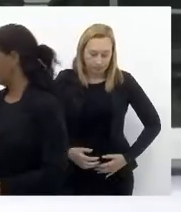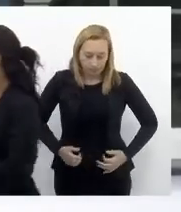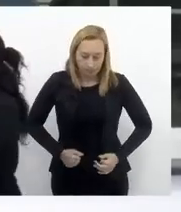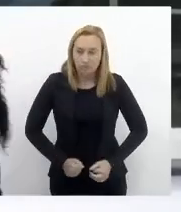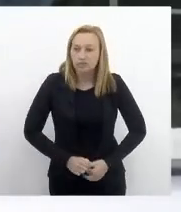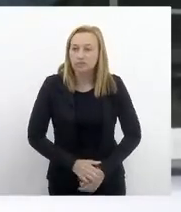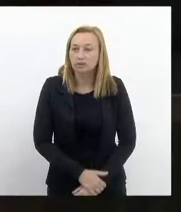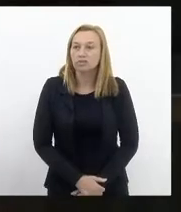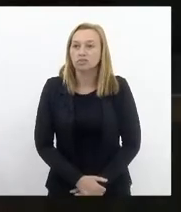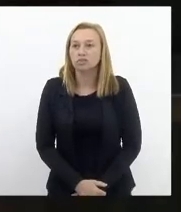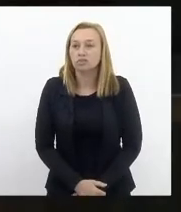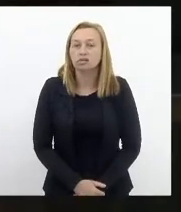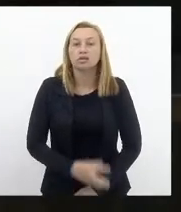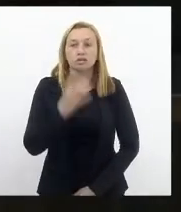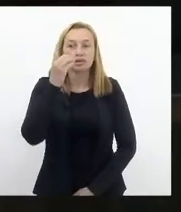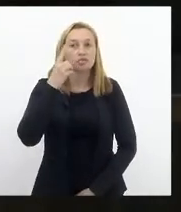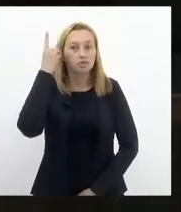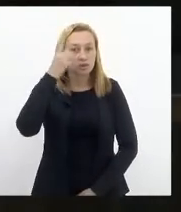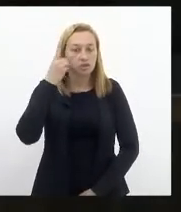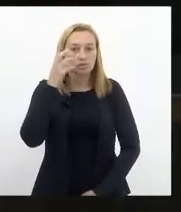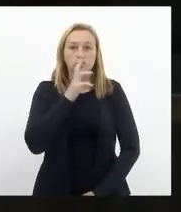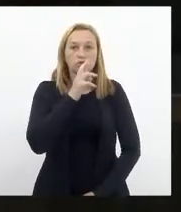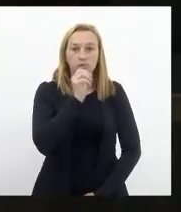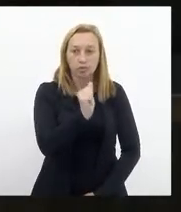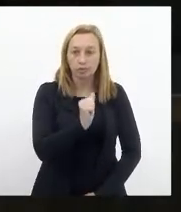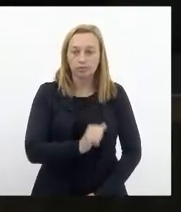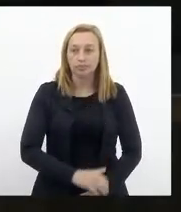Próximo inscrito é o deputado Rodrigo Amorim.